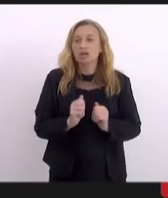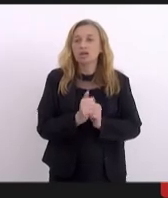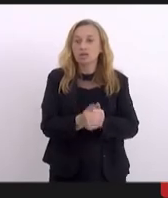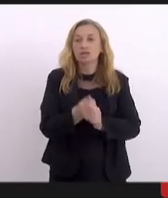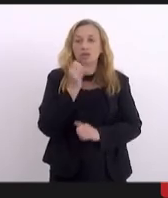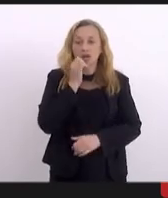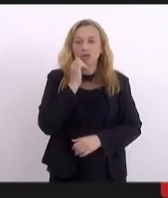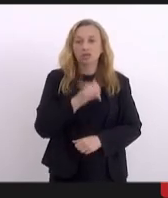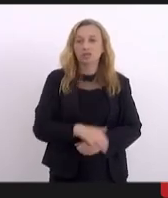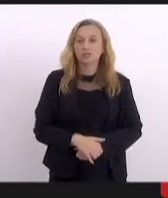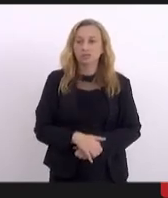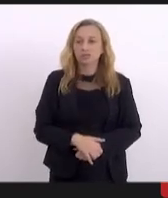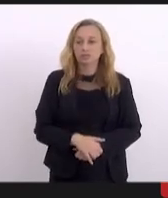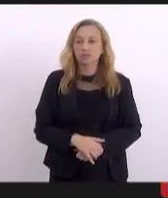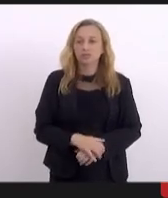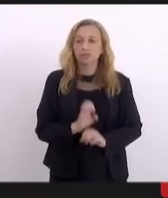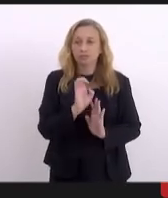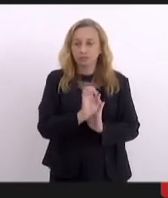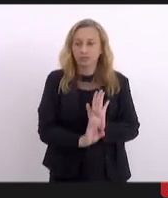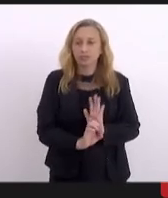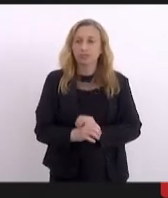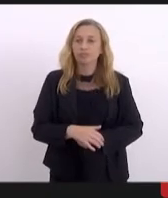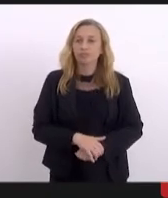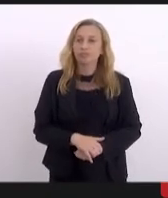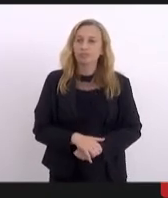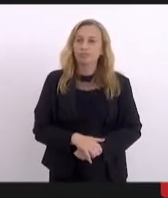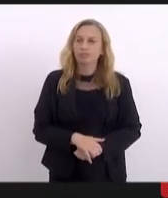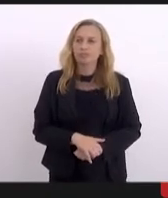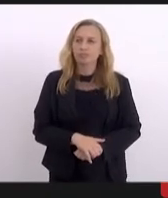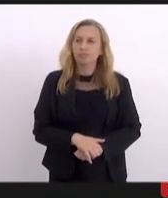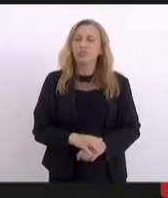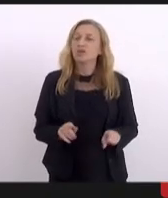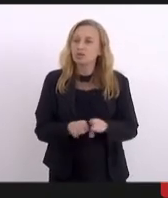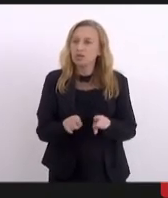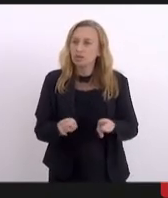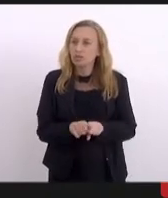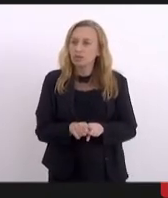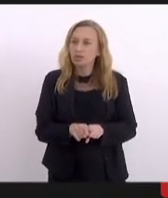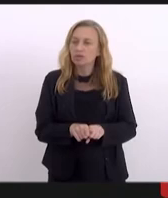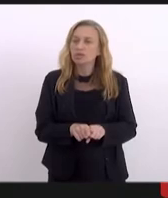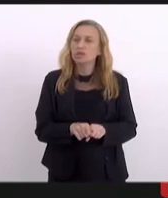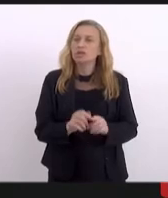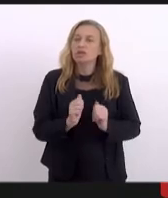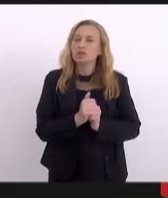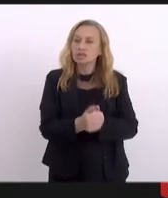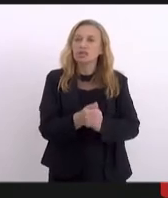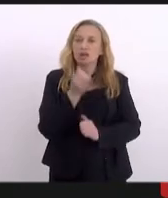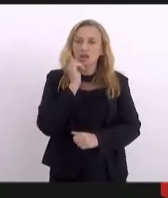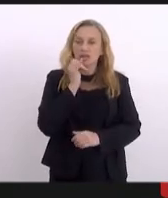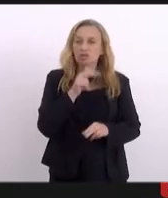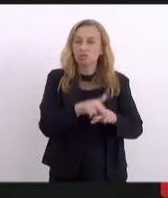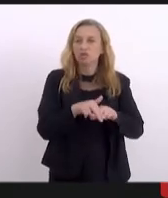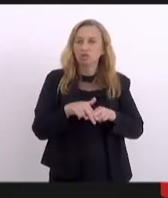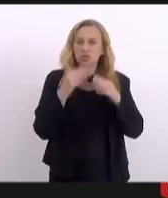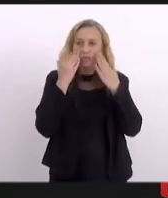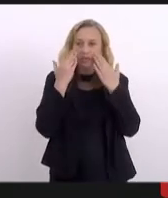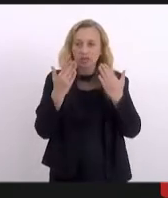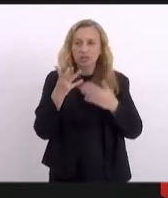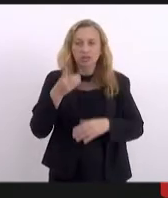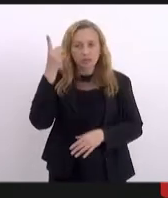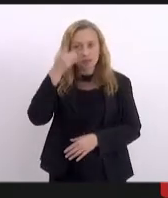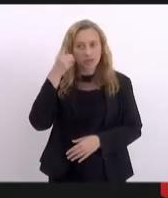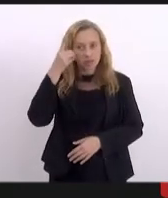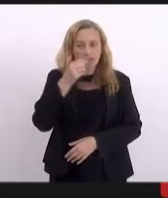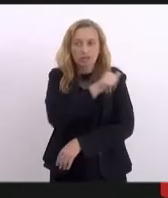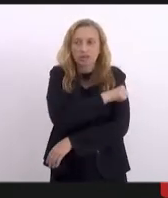relator com as emendas. Eu também sigo o parecer do relator pelos motivos apresentados pela deputada